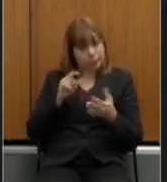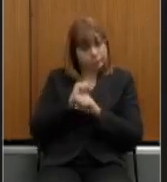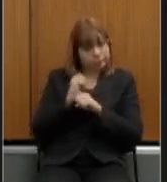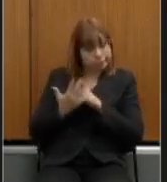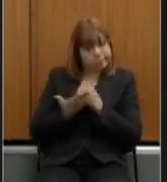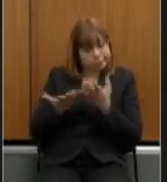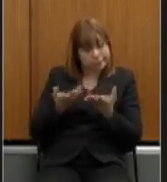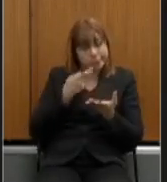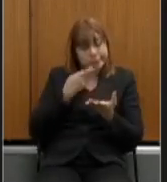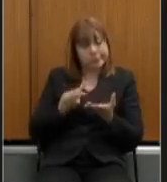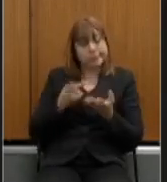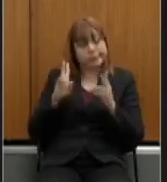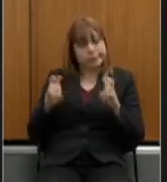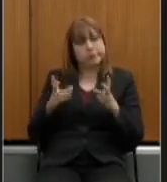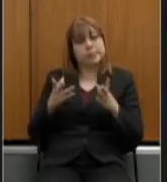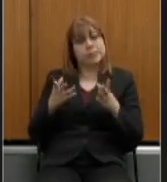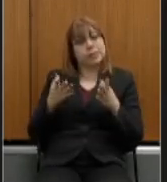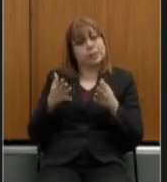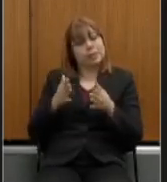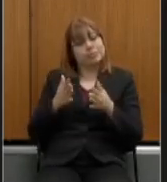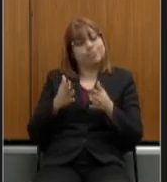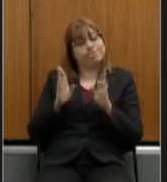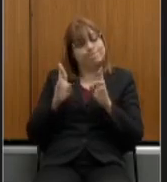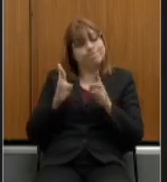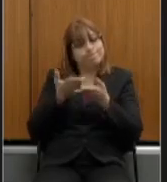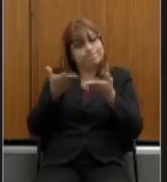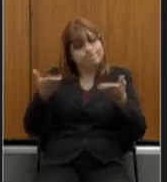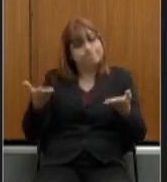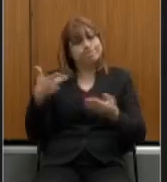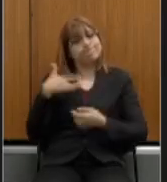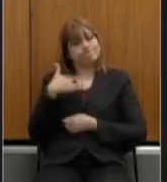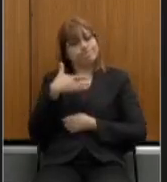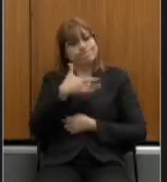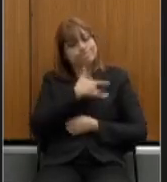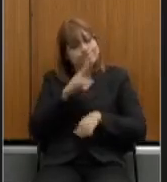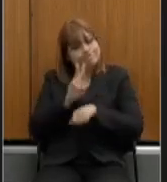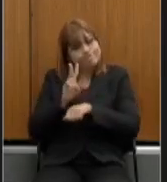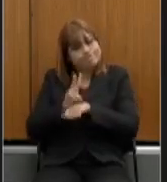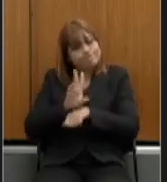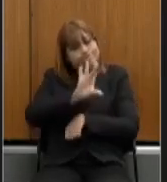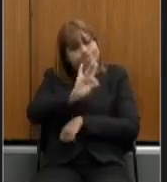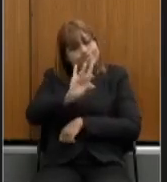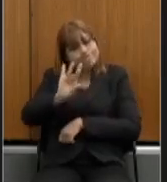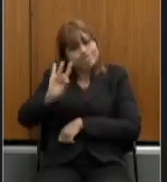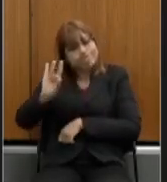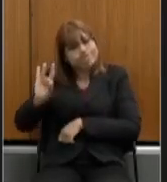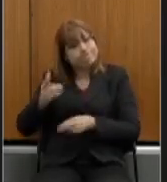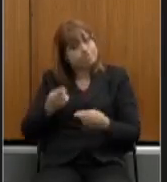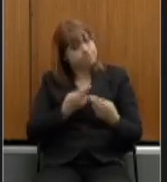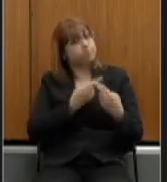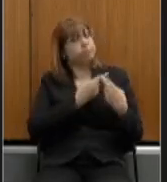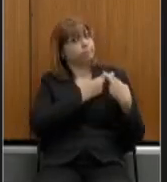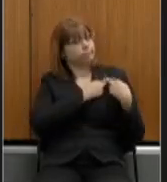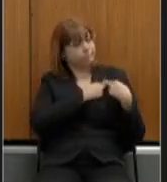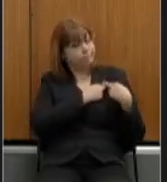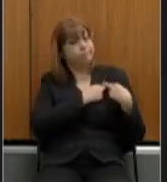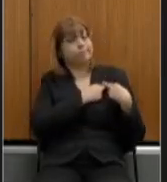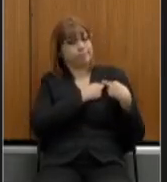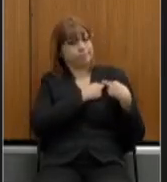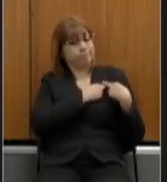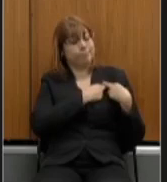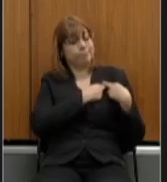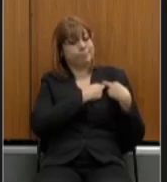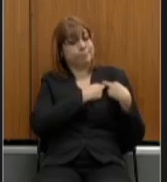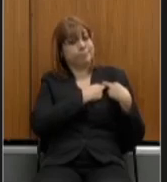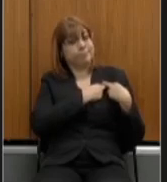a todos que estão nos ouvindo muita saúde muita proteção individual muita responsabilidade para